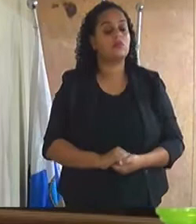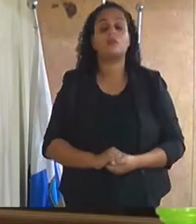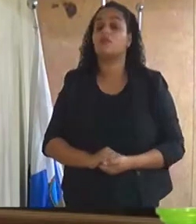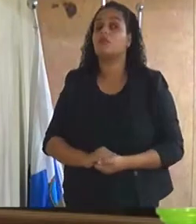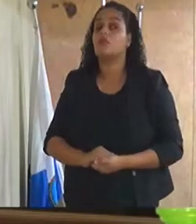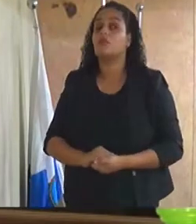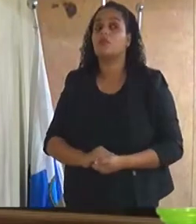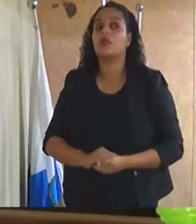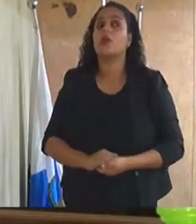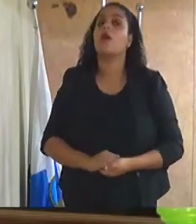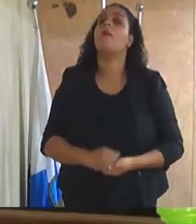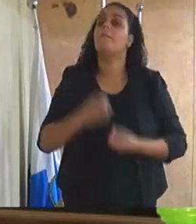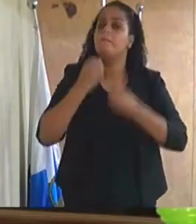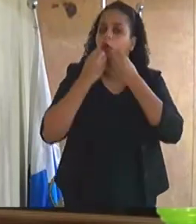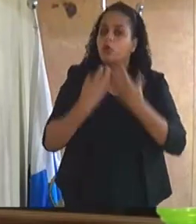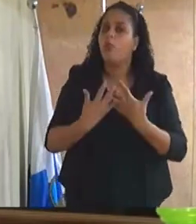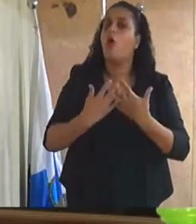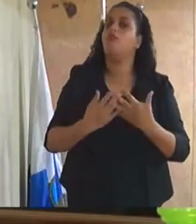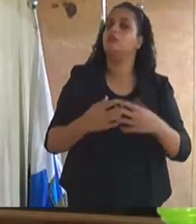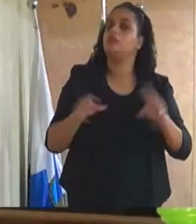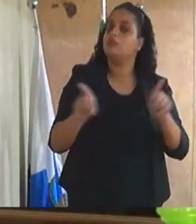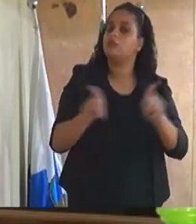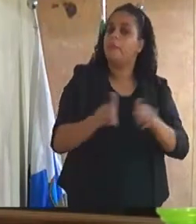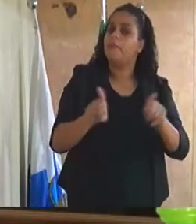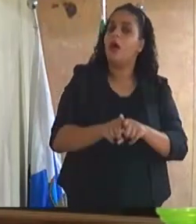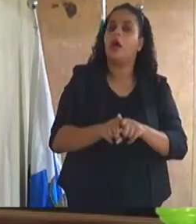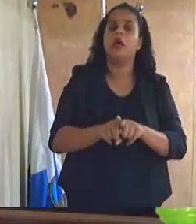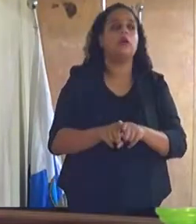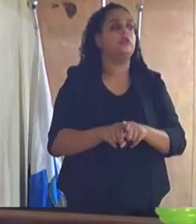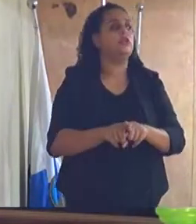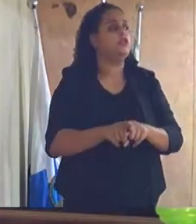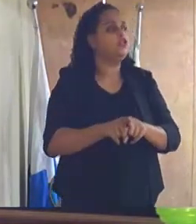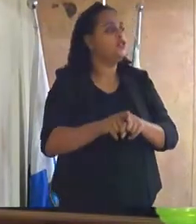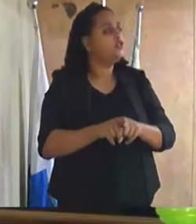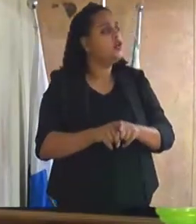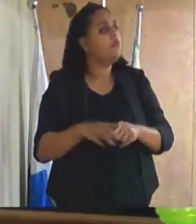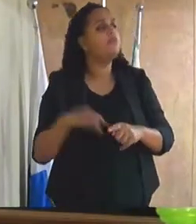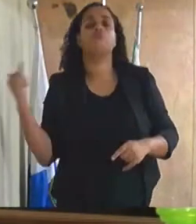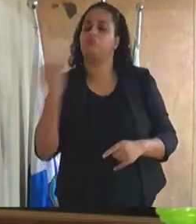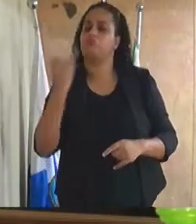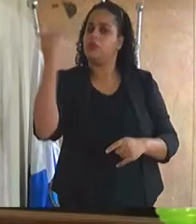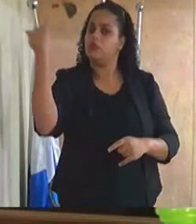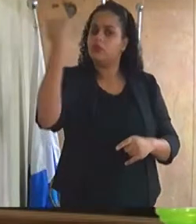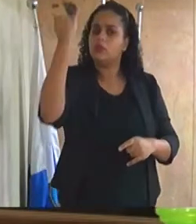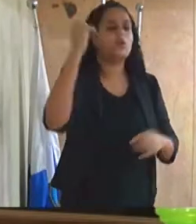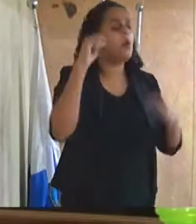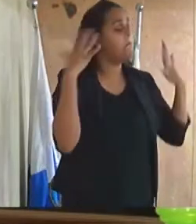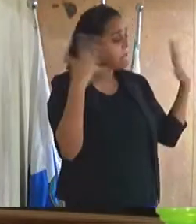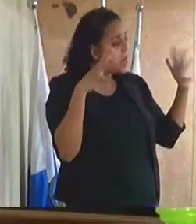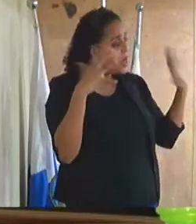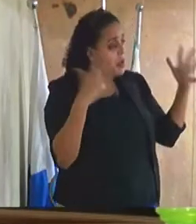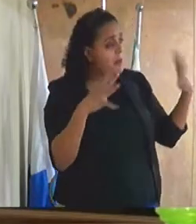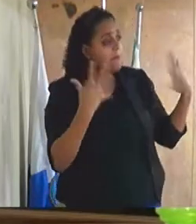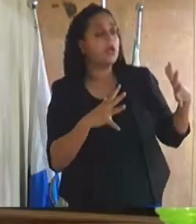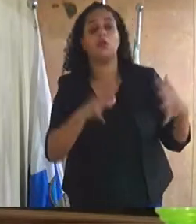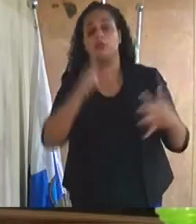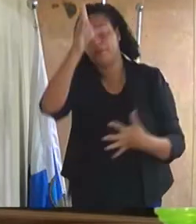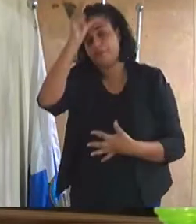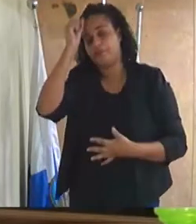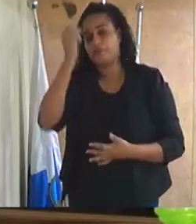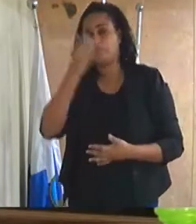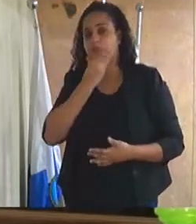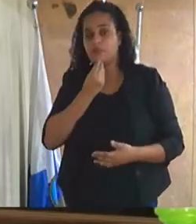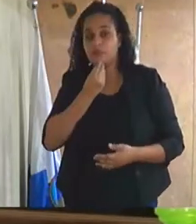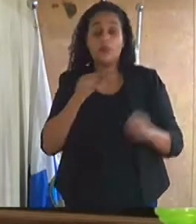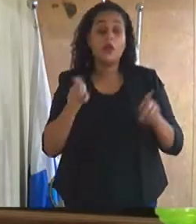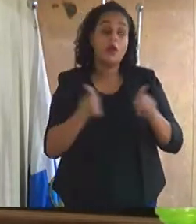bem especial de tratar os munícipes dessa cidade. Então, eu queria parabenizar o prefeito, através da Secretaria de Saúde, do Dr. Zé